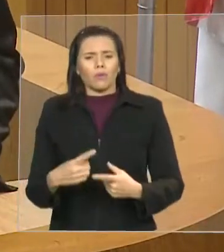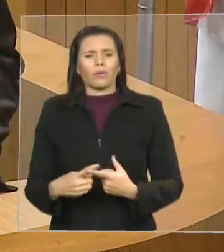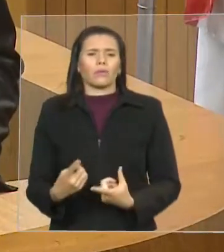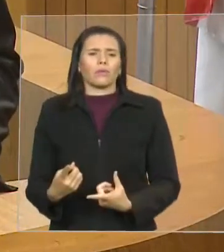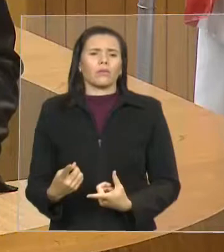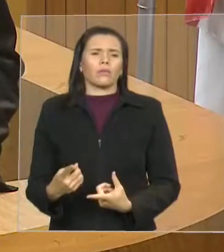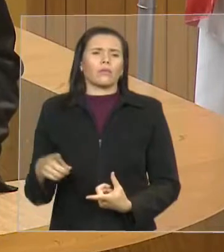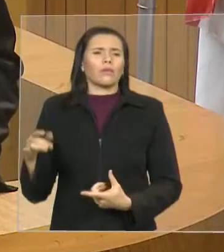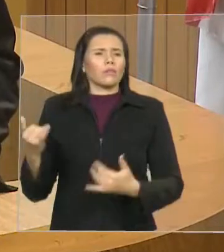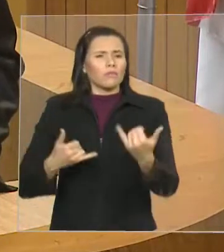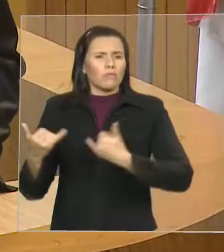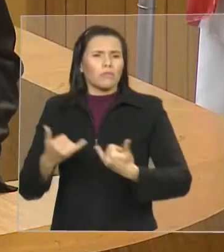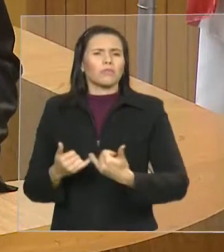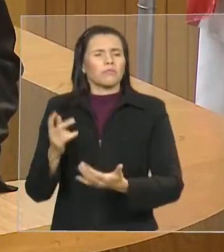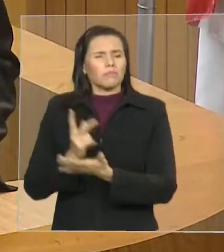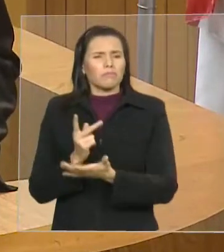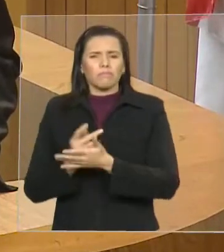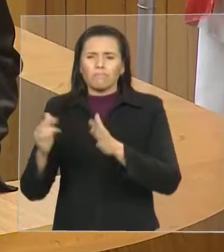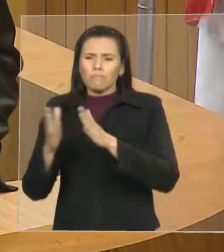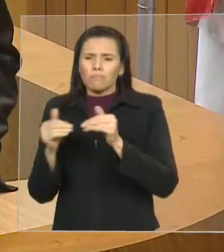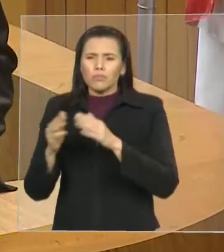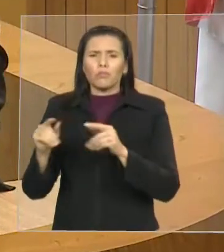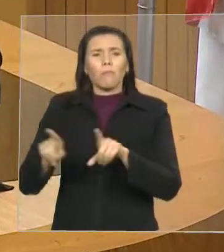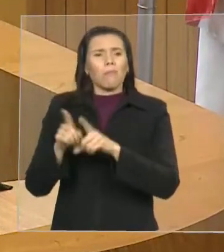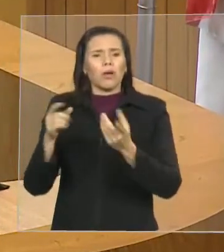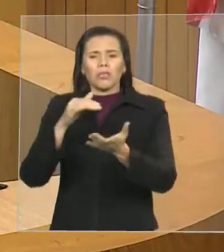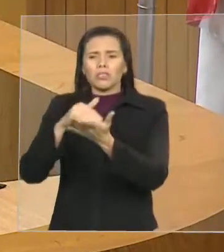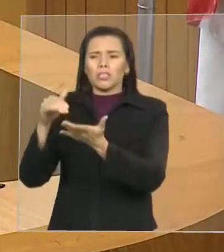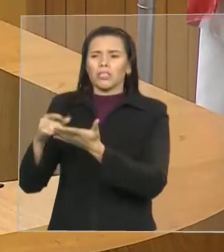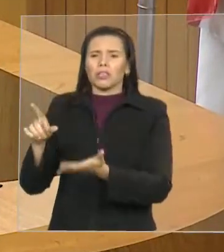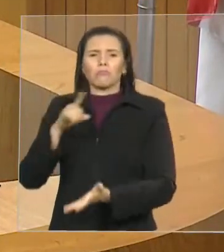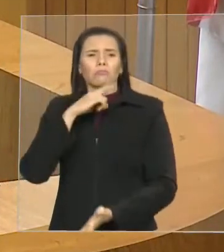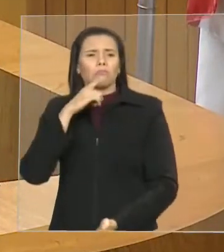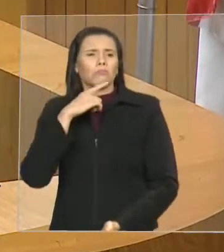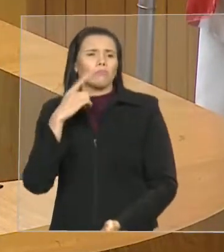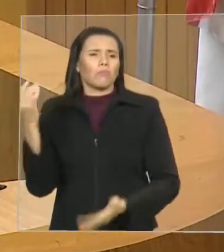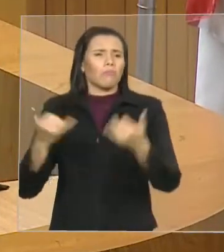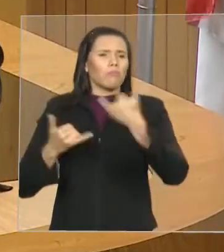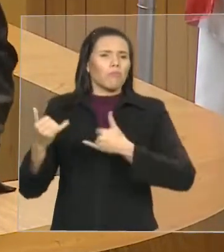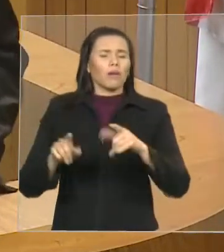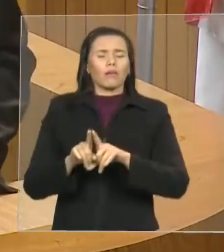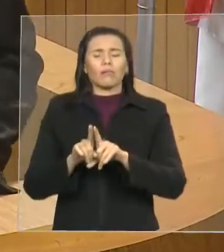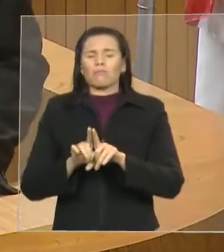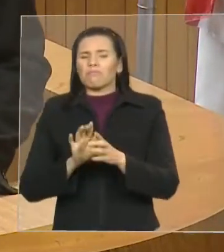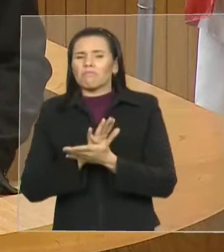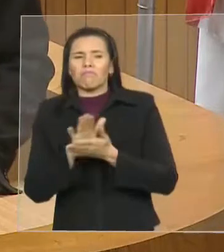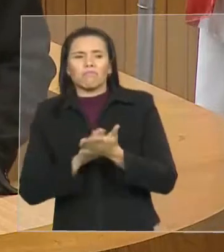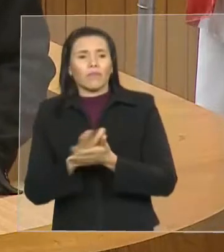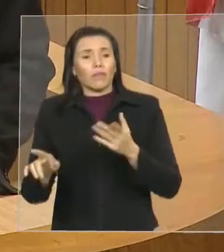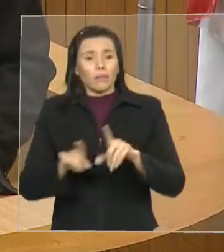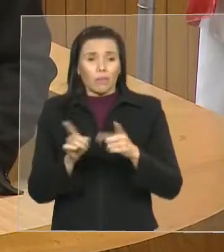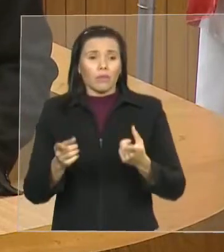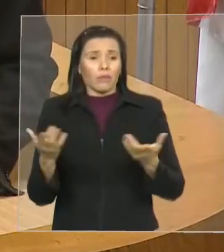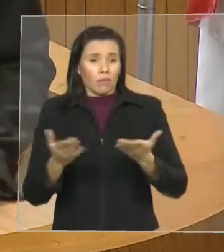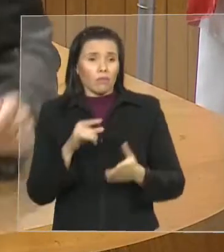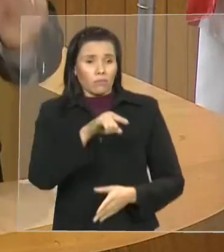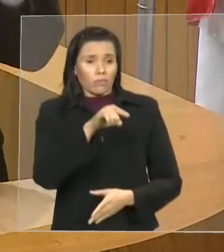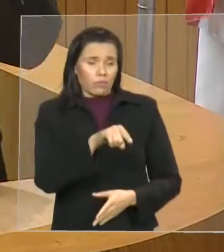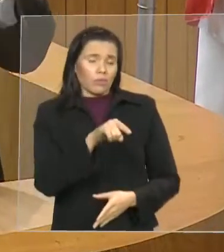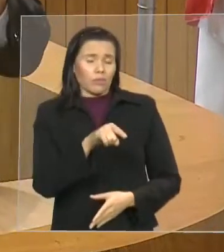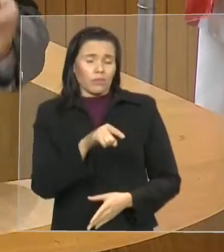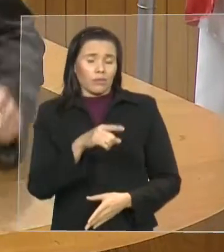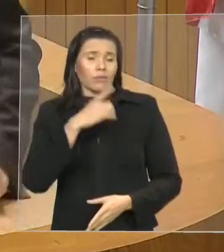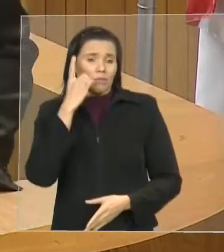certeza que a partir de segunda-feira nós vamos conversar uma nova era aqui, aprovando os requerimentos de informações que, digo, são documentos